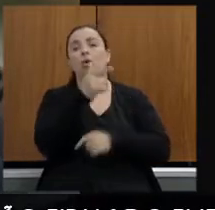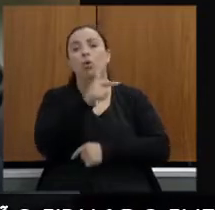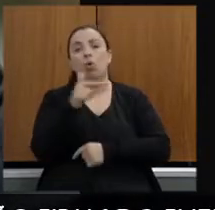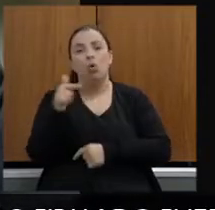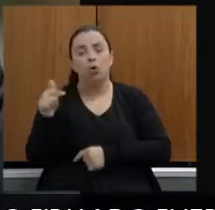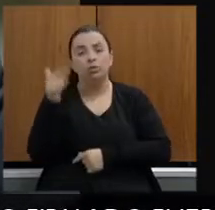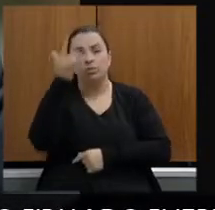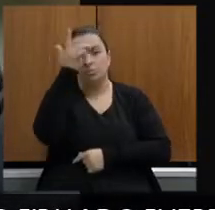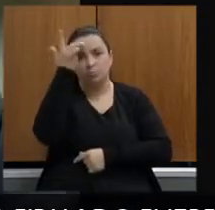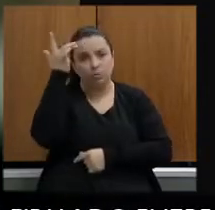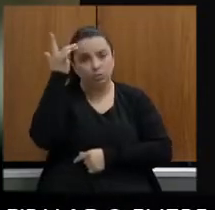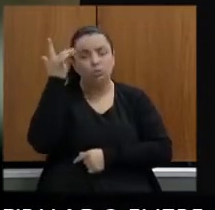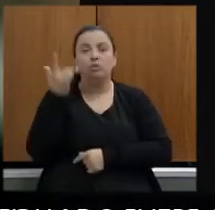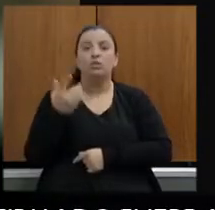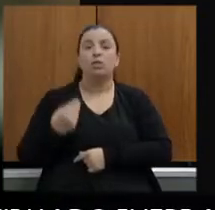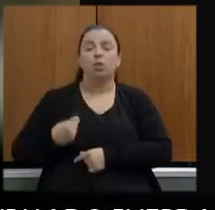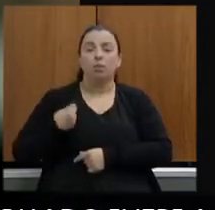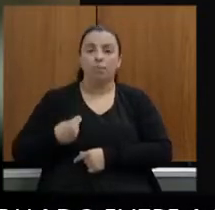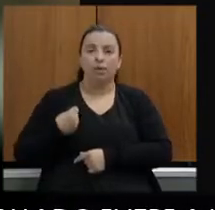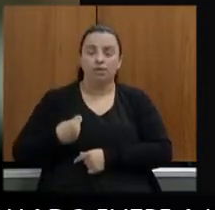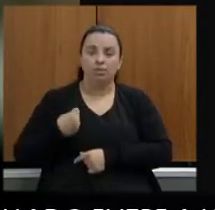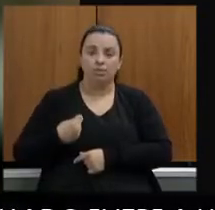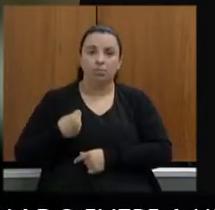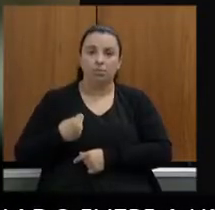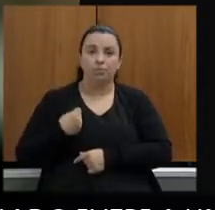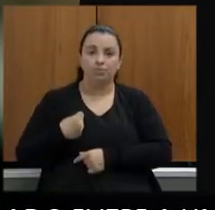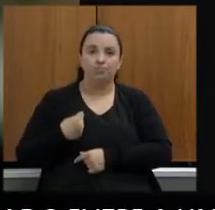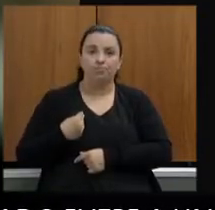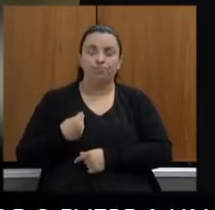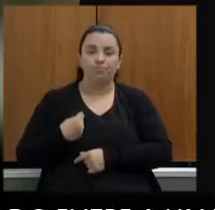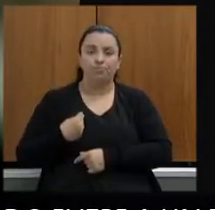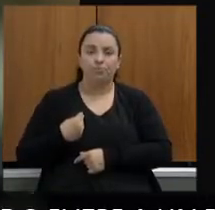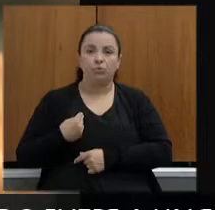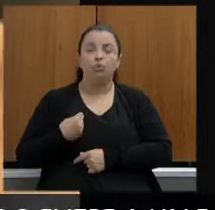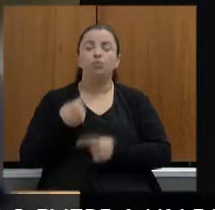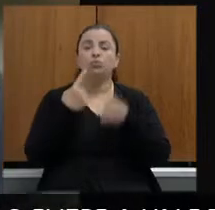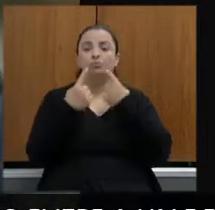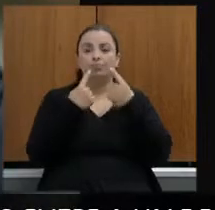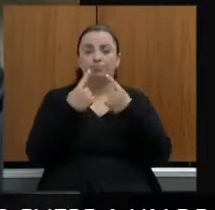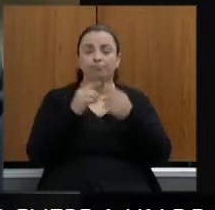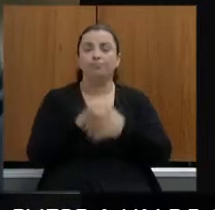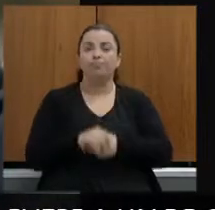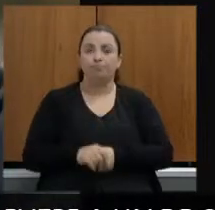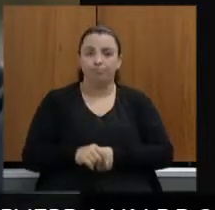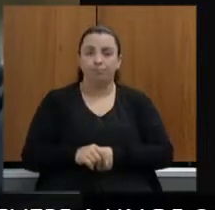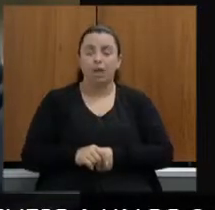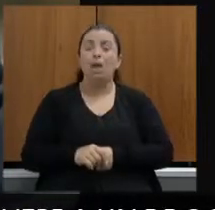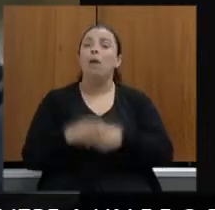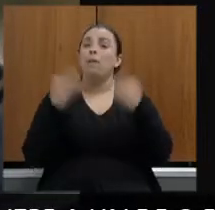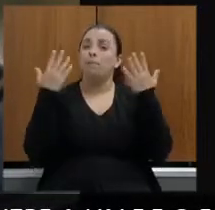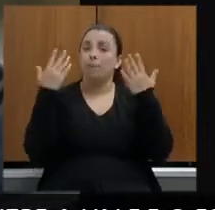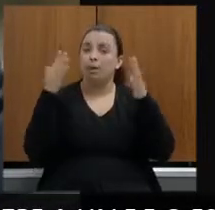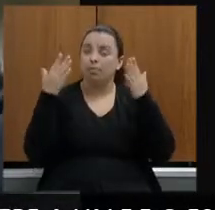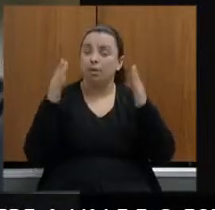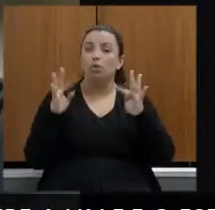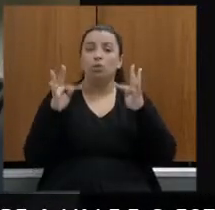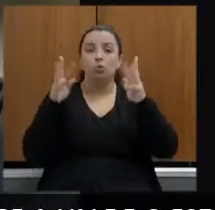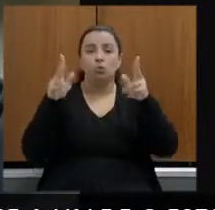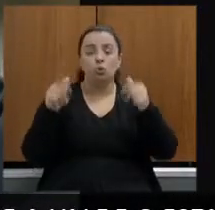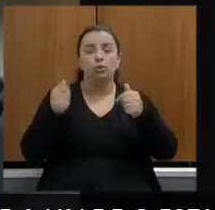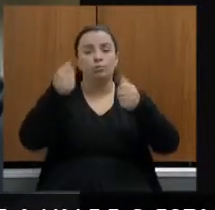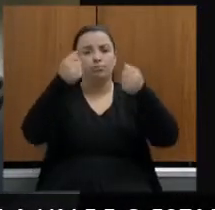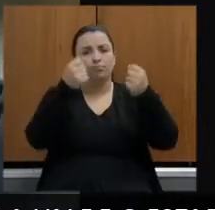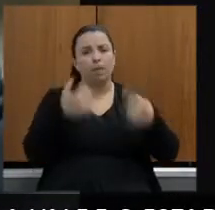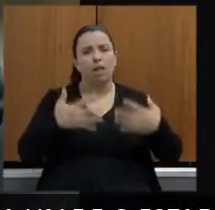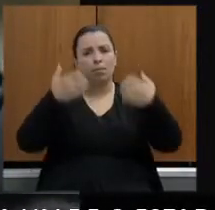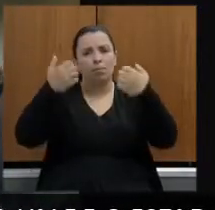componentes do dispositivo parabenizando já pelas exposições aqui trazidas